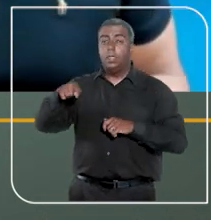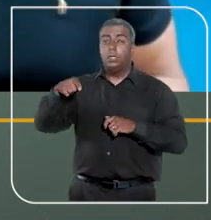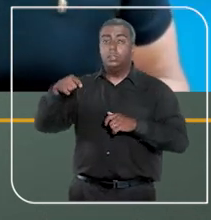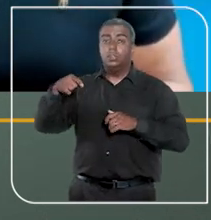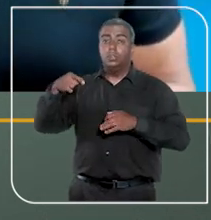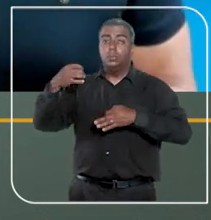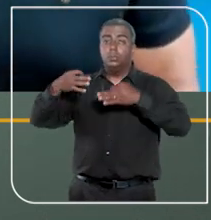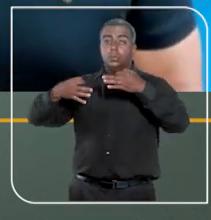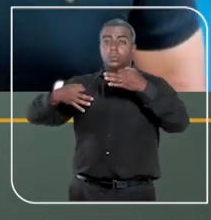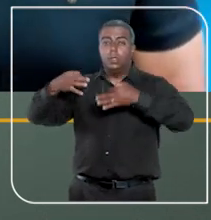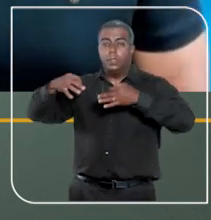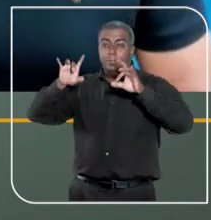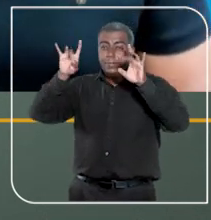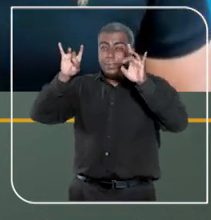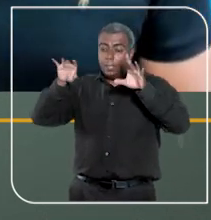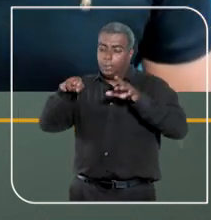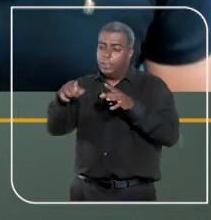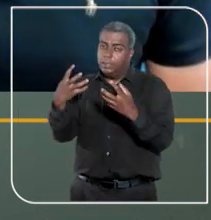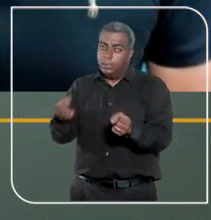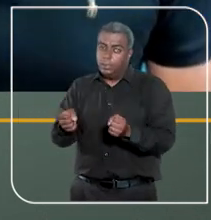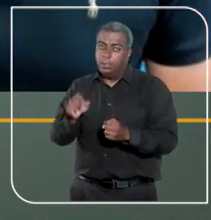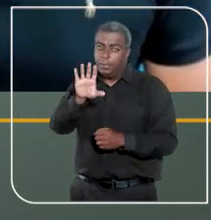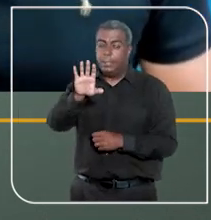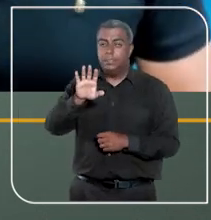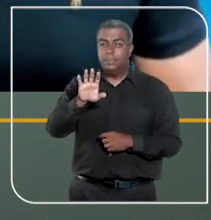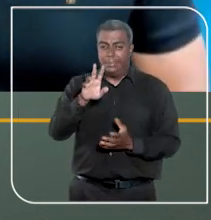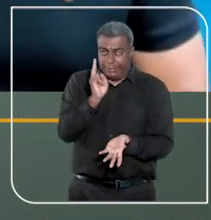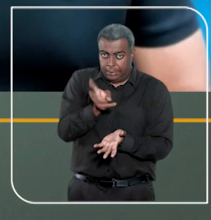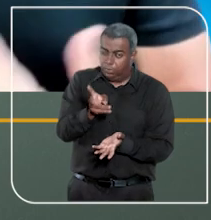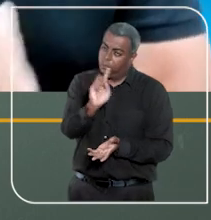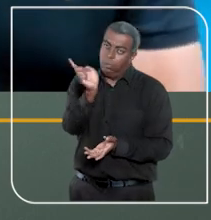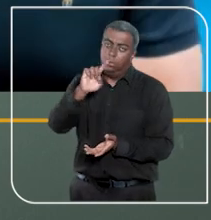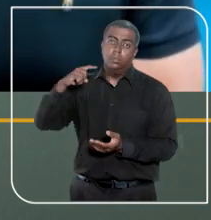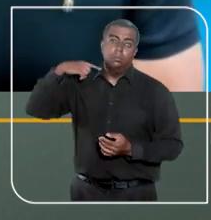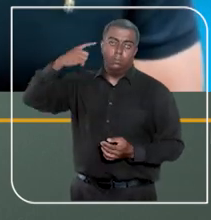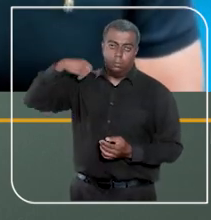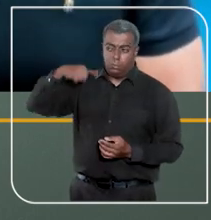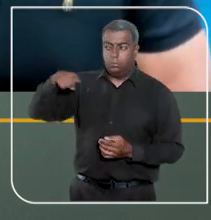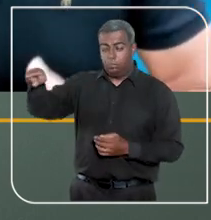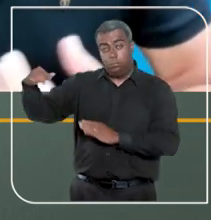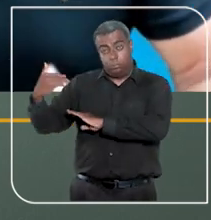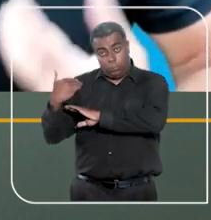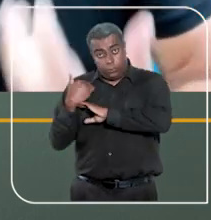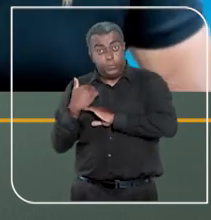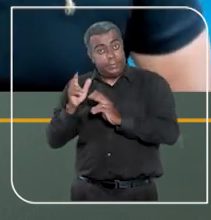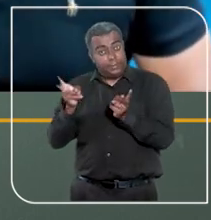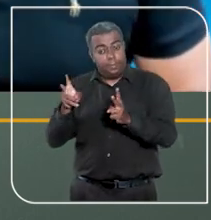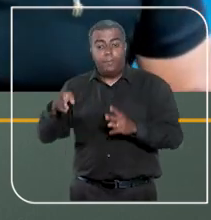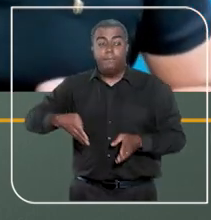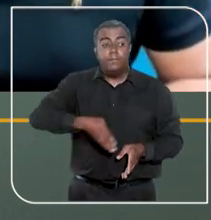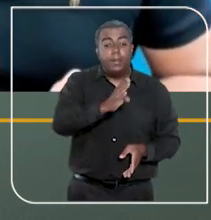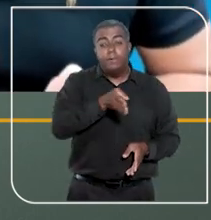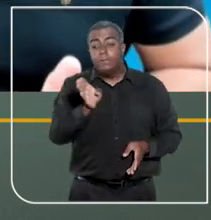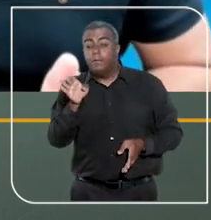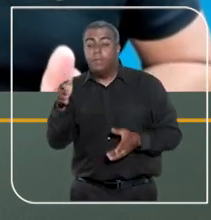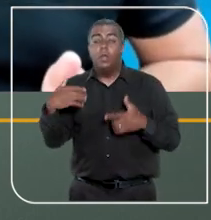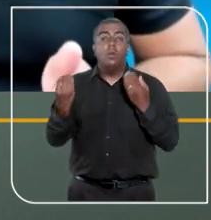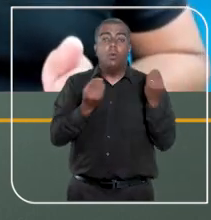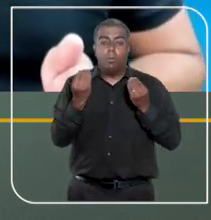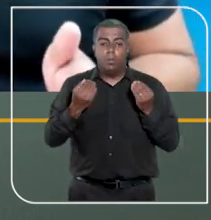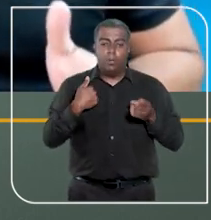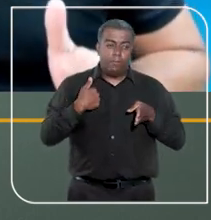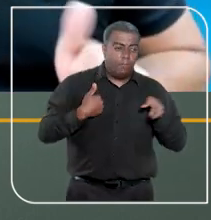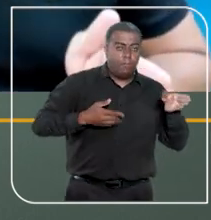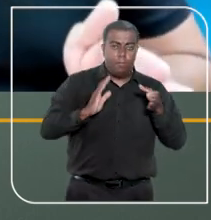Especial ele admite. Mas de modo geral é o profissional da advocacia que vai ter esse conhecimento para saber